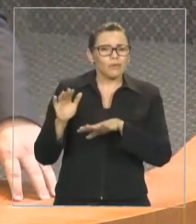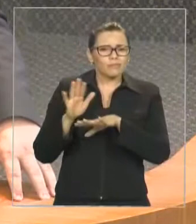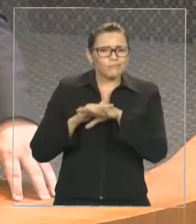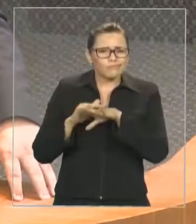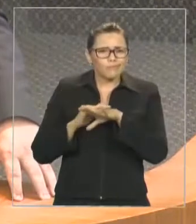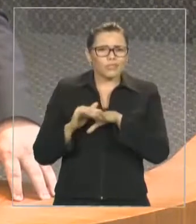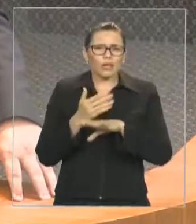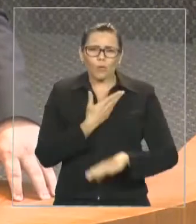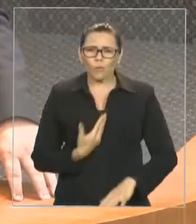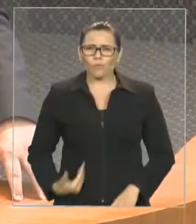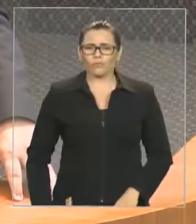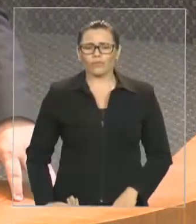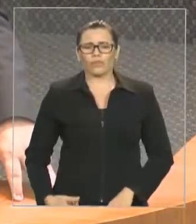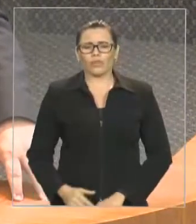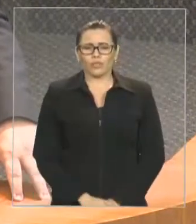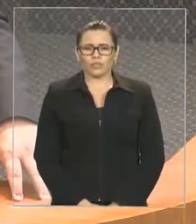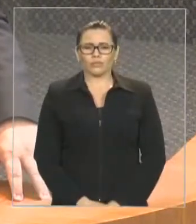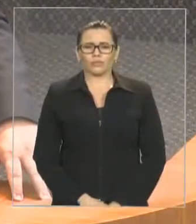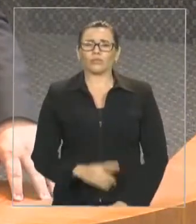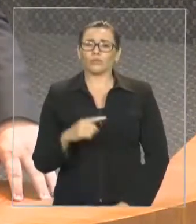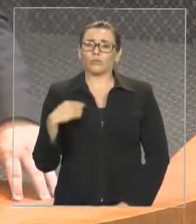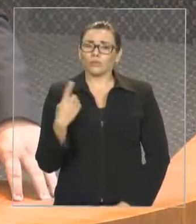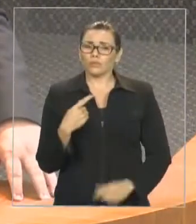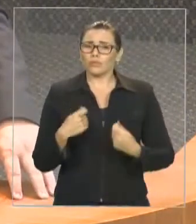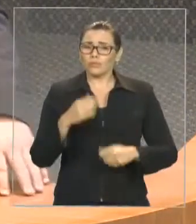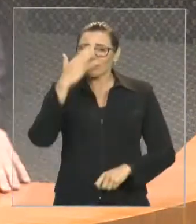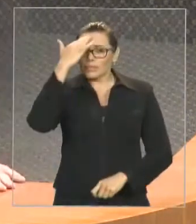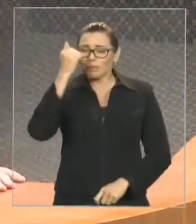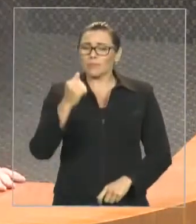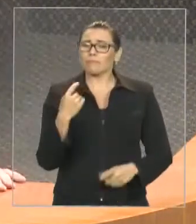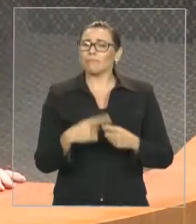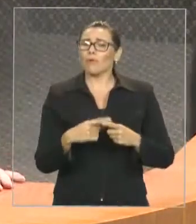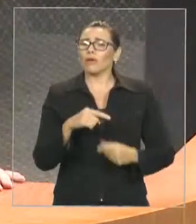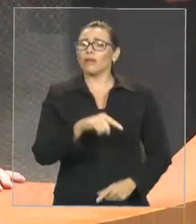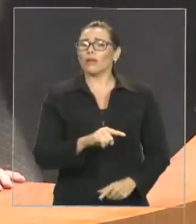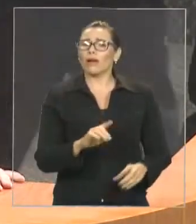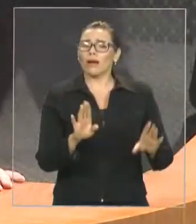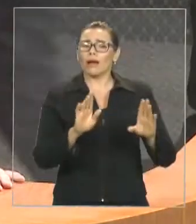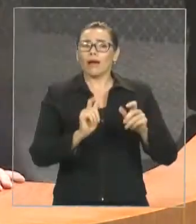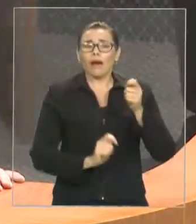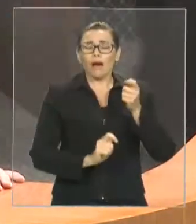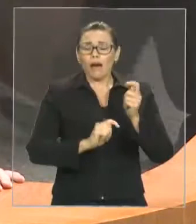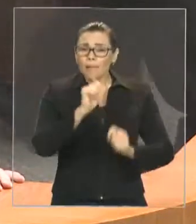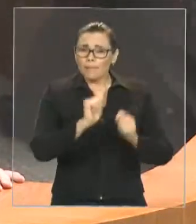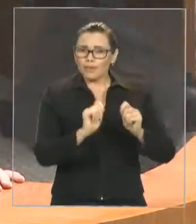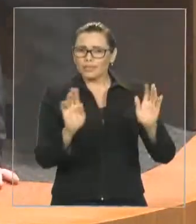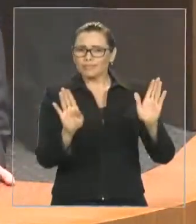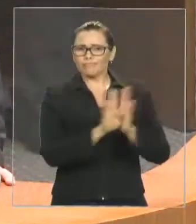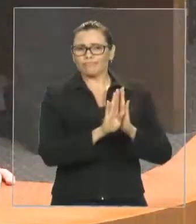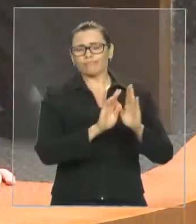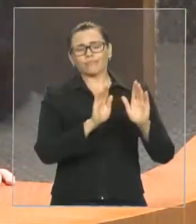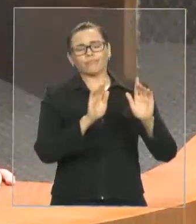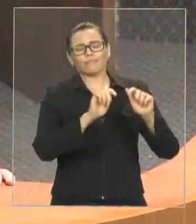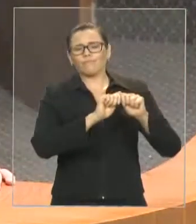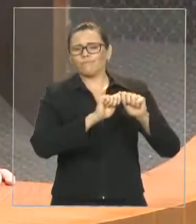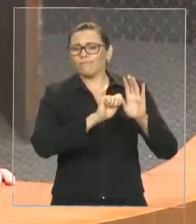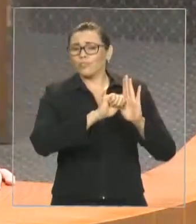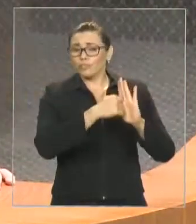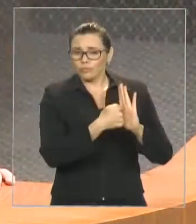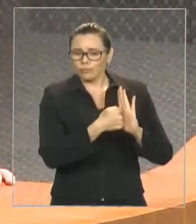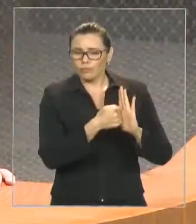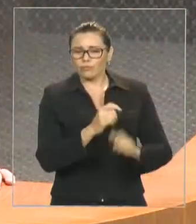procurar as causas para que nós possamos procurar as soluções. Estamos, assim, cumprindo a nossa função de parlamentar.